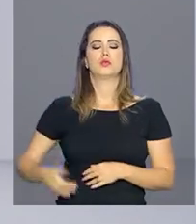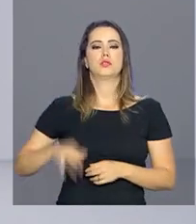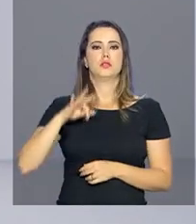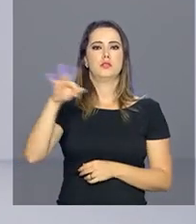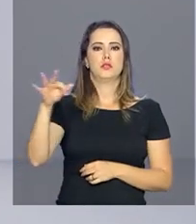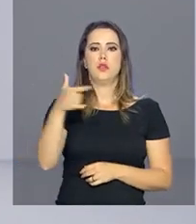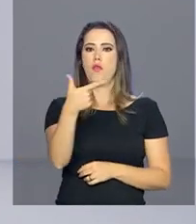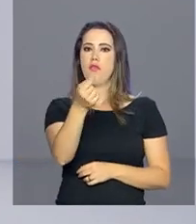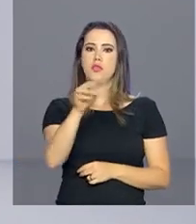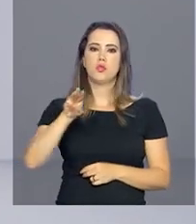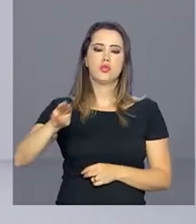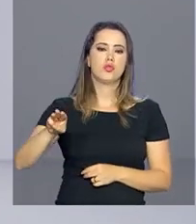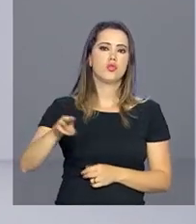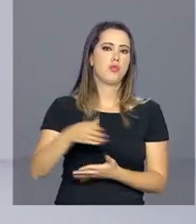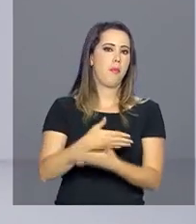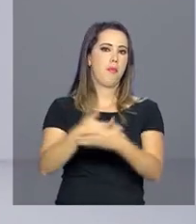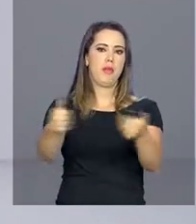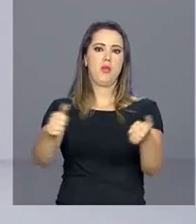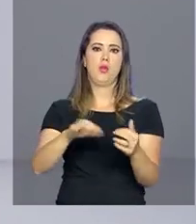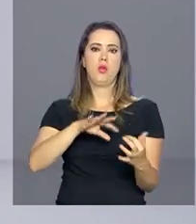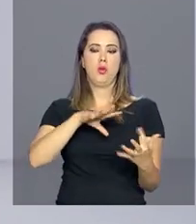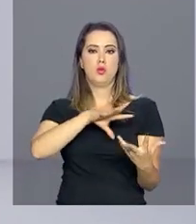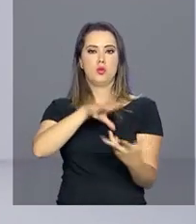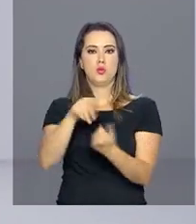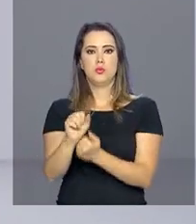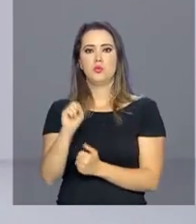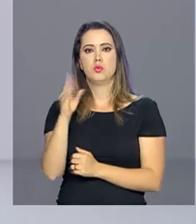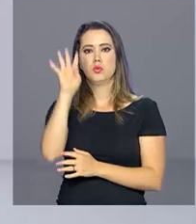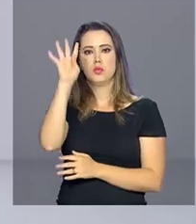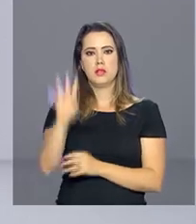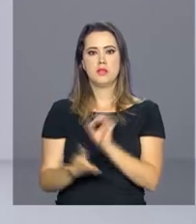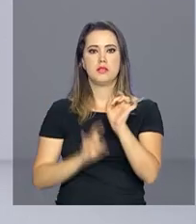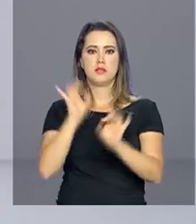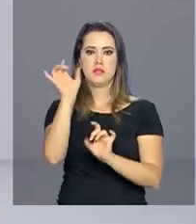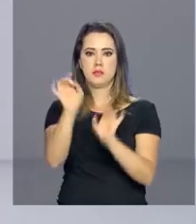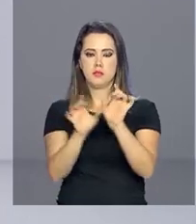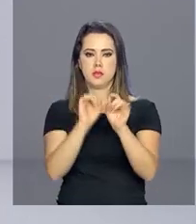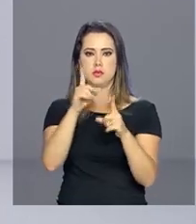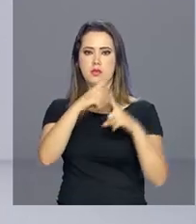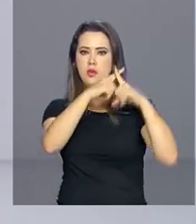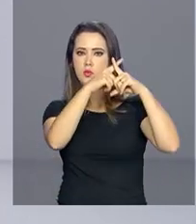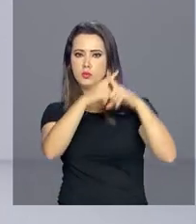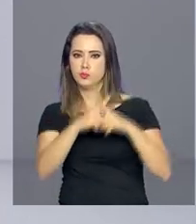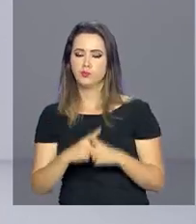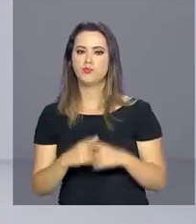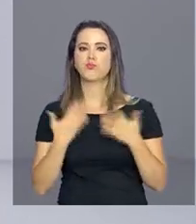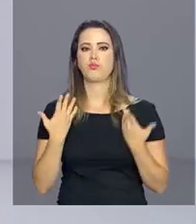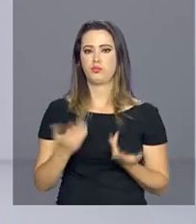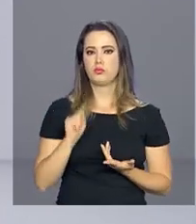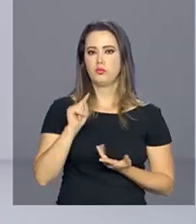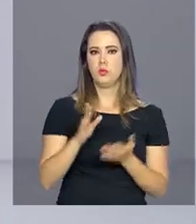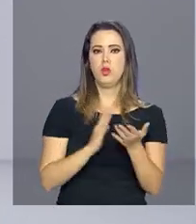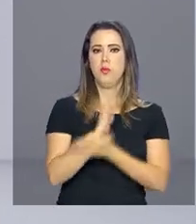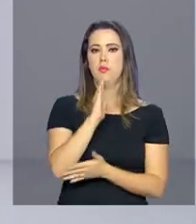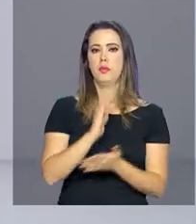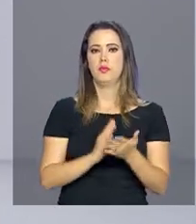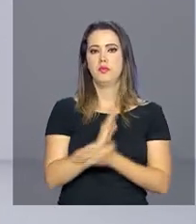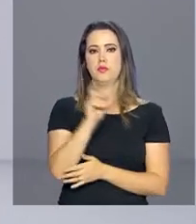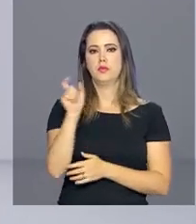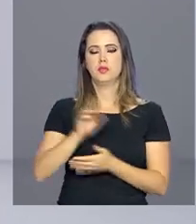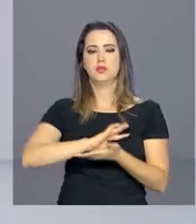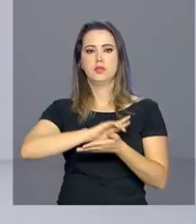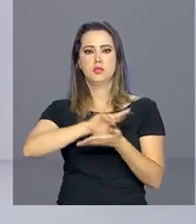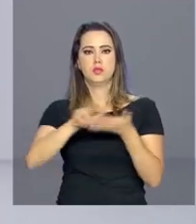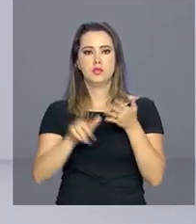20 melhores do ranking mundial ou na lista específica da modalidade que disputam. Foram aprovados atletas de